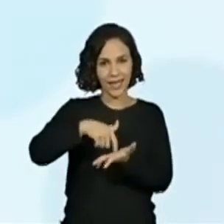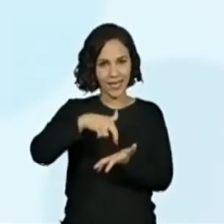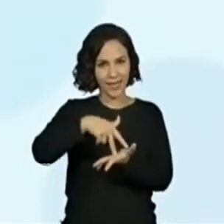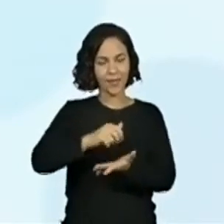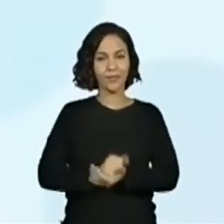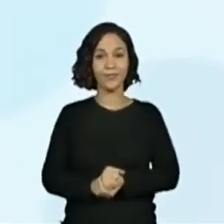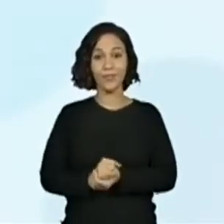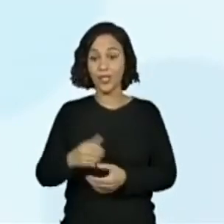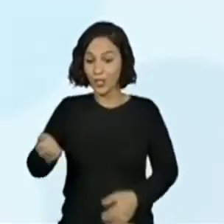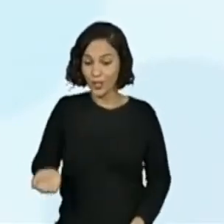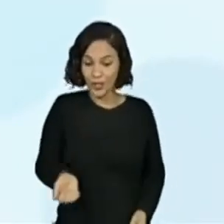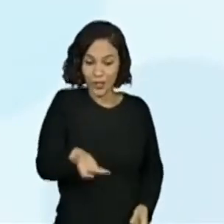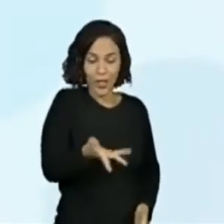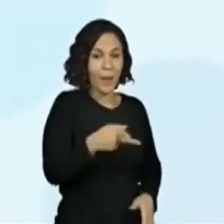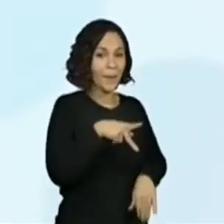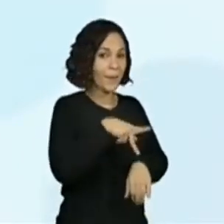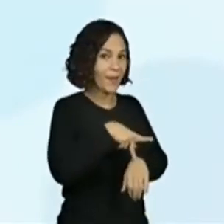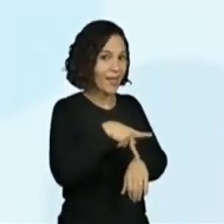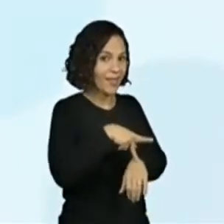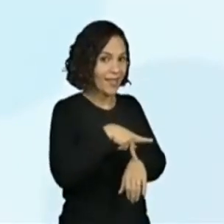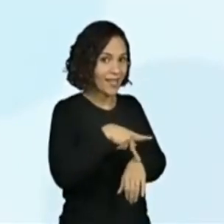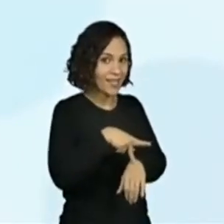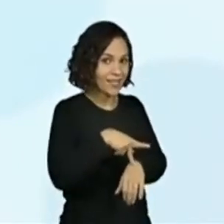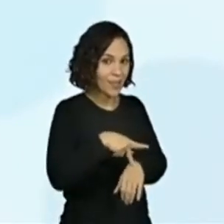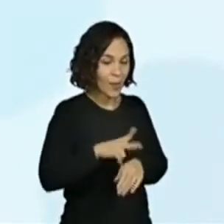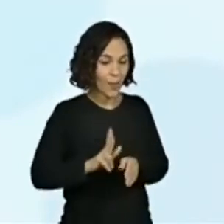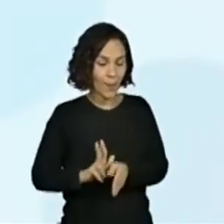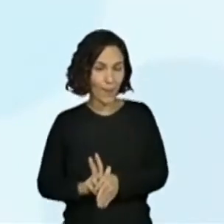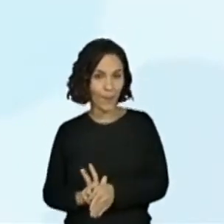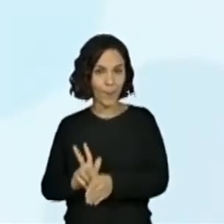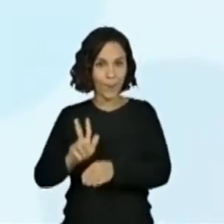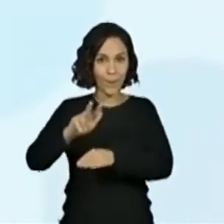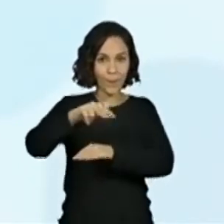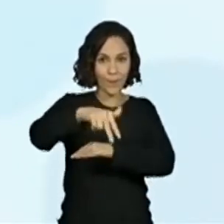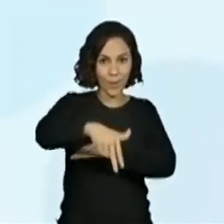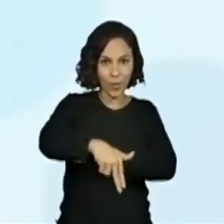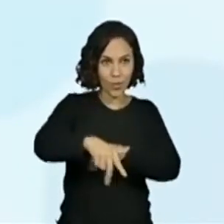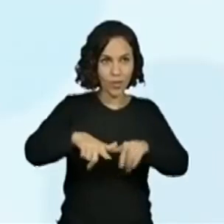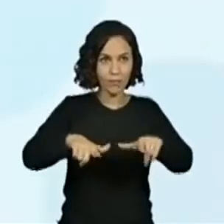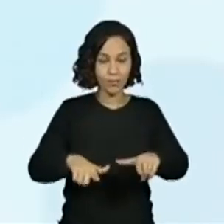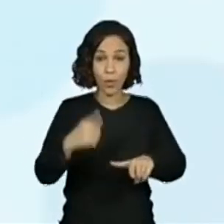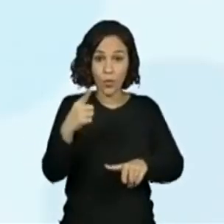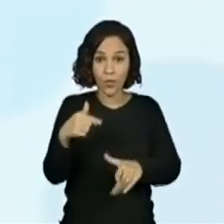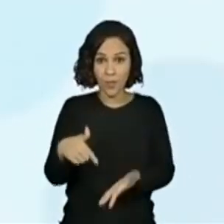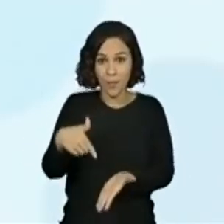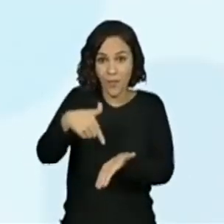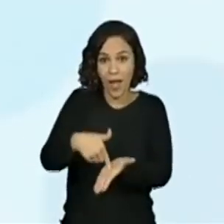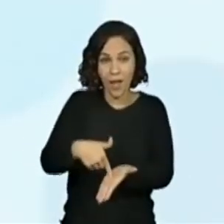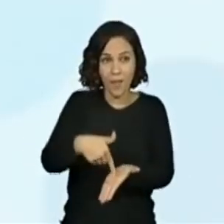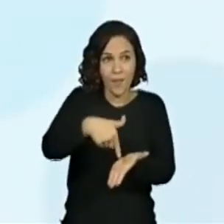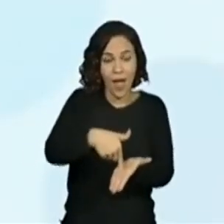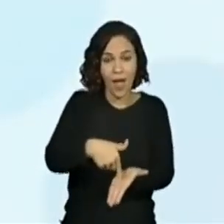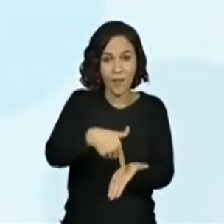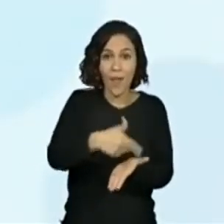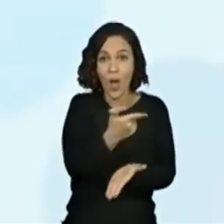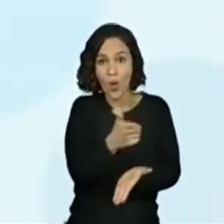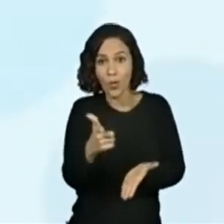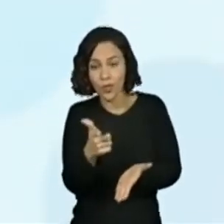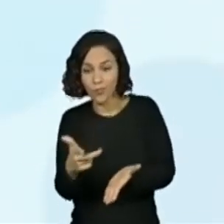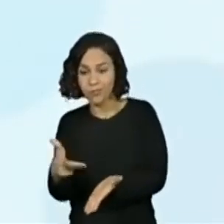joga a pedra, pula a casa, num pé só. Outro pé,